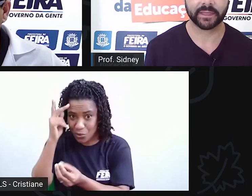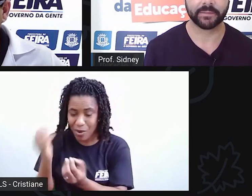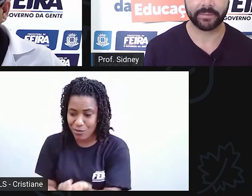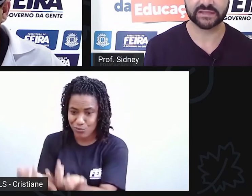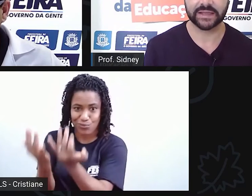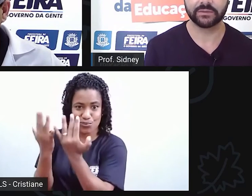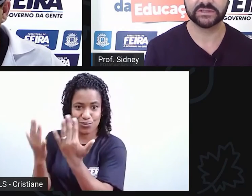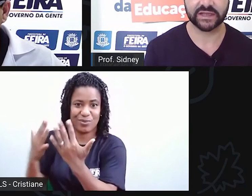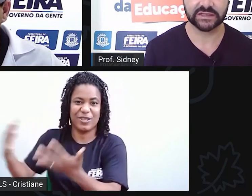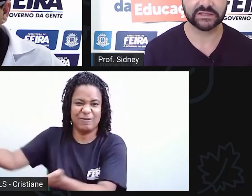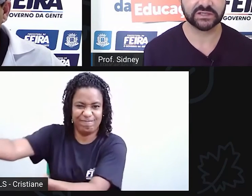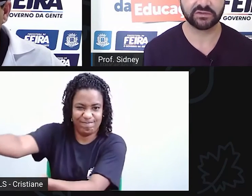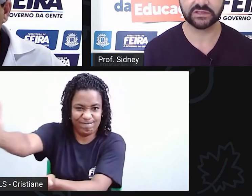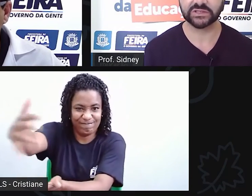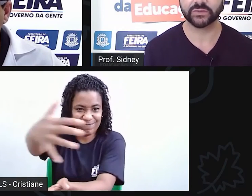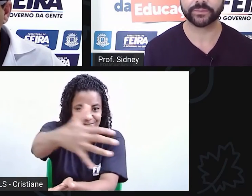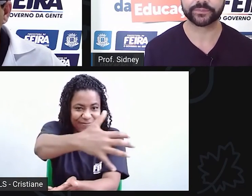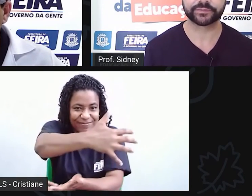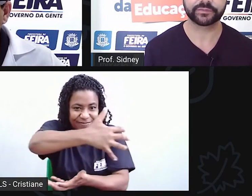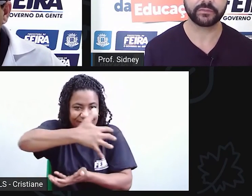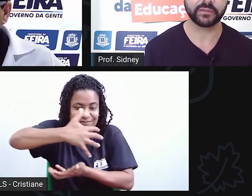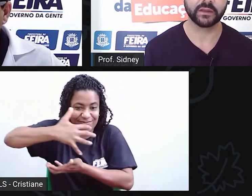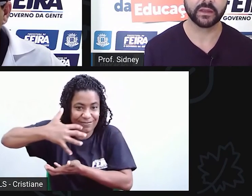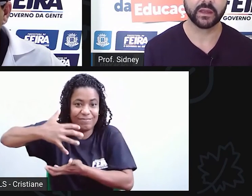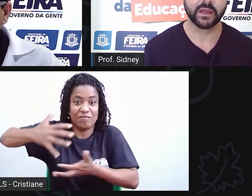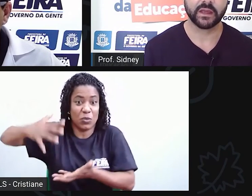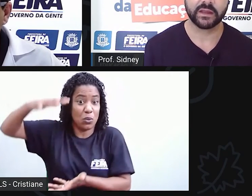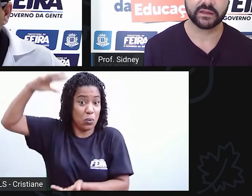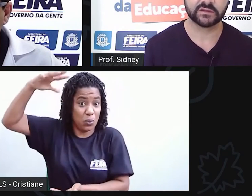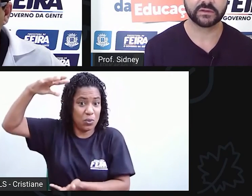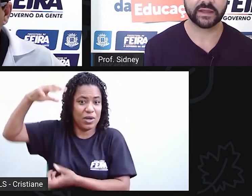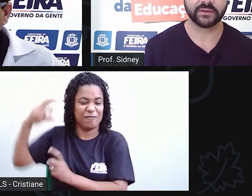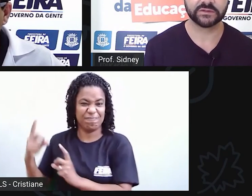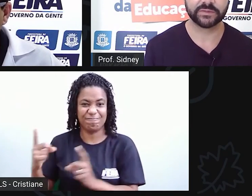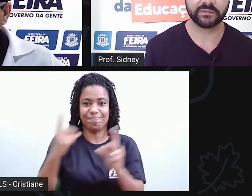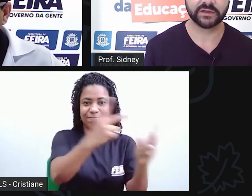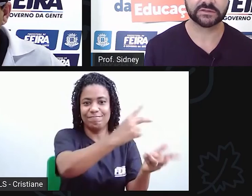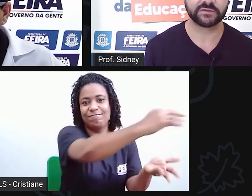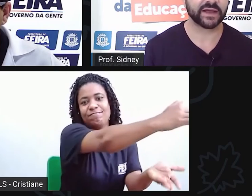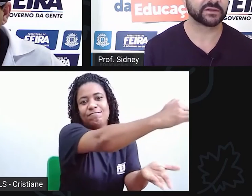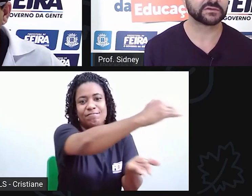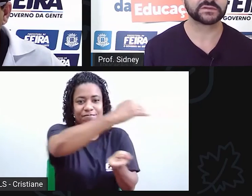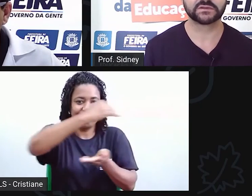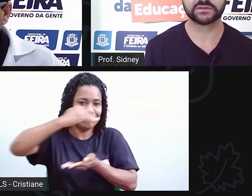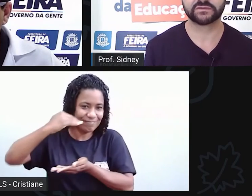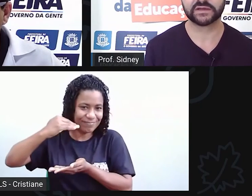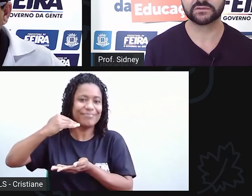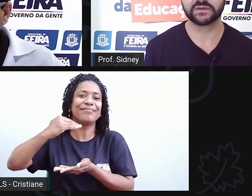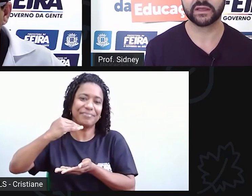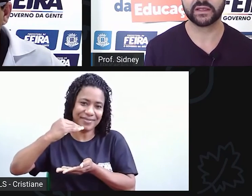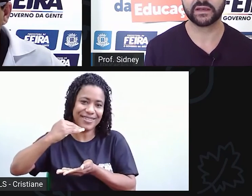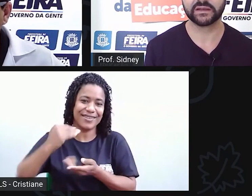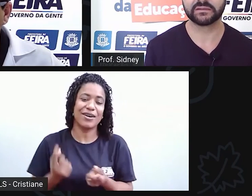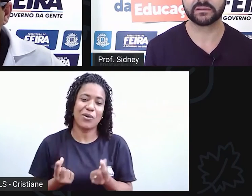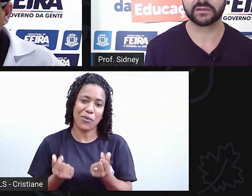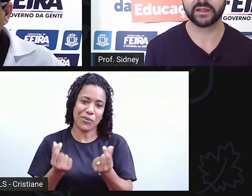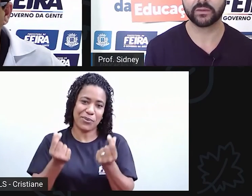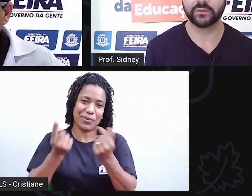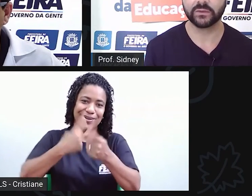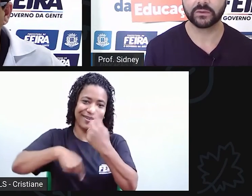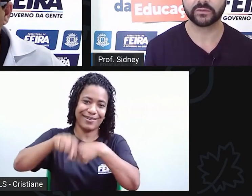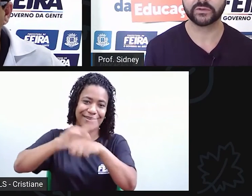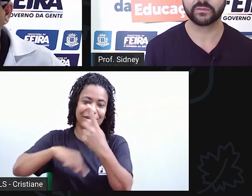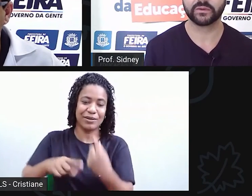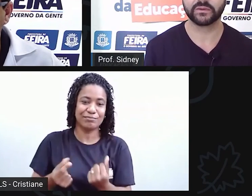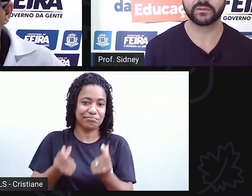tinha vendido. E isso é um dos primeiros fatos que faz com que ele tenha